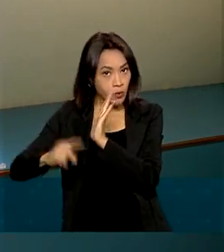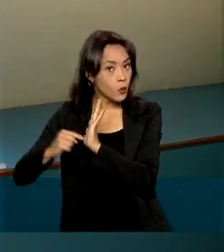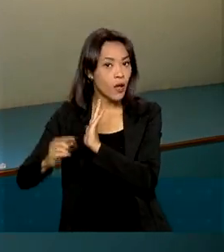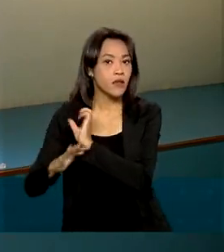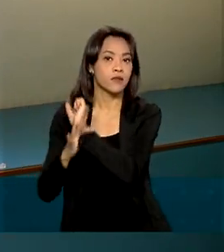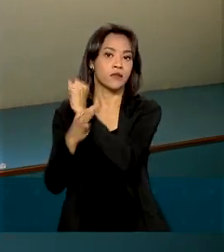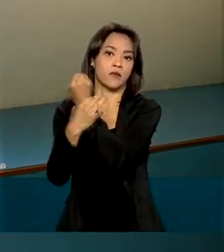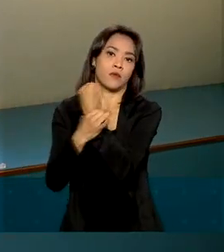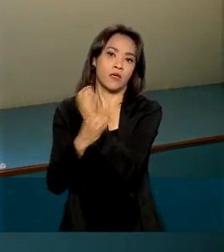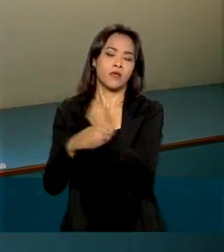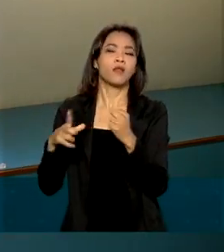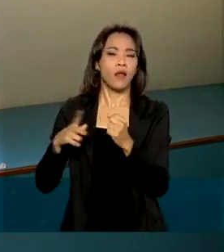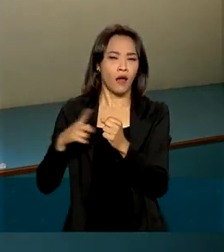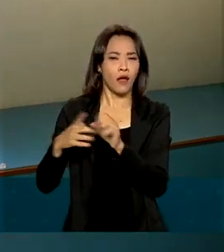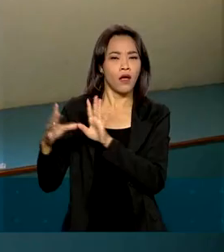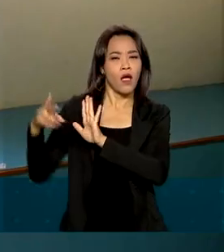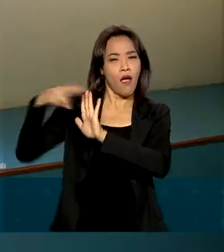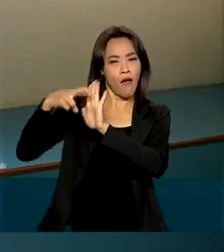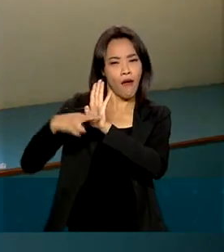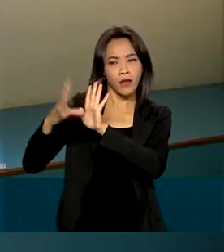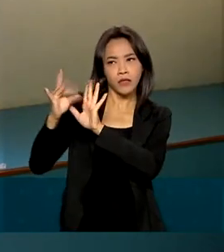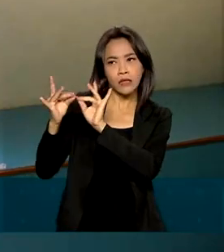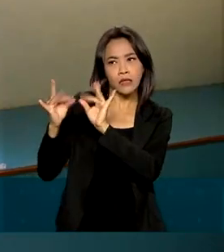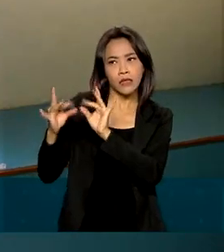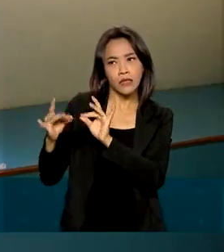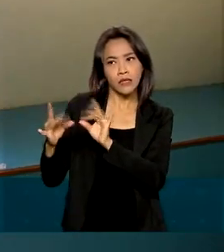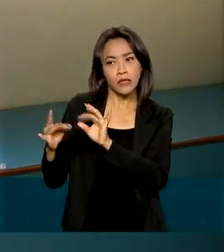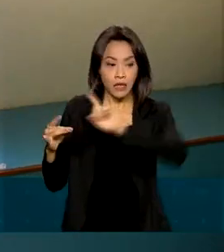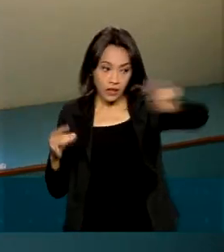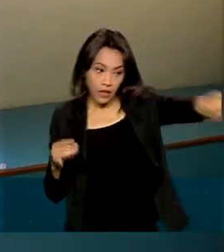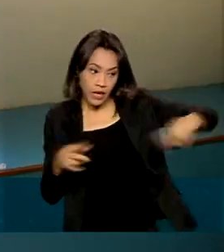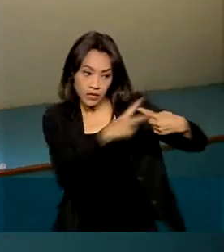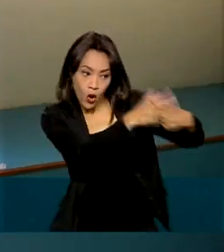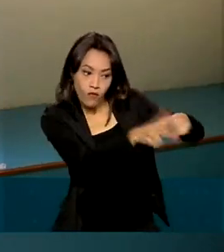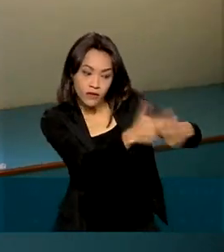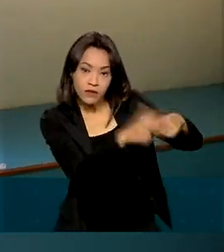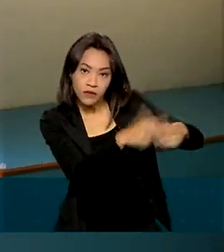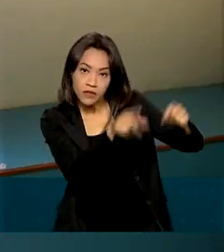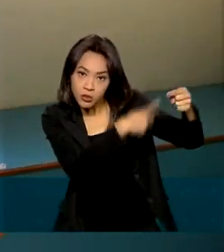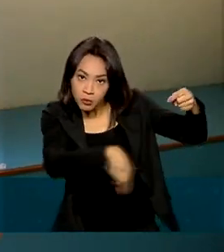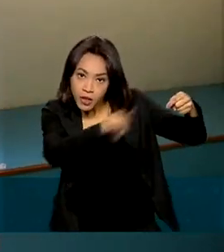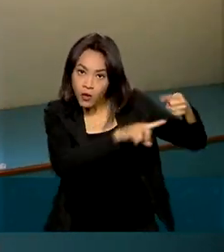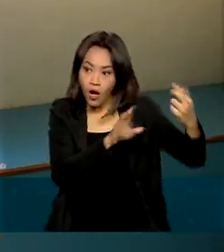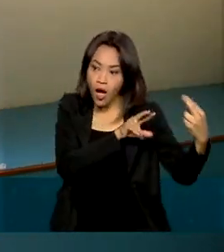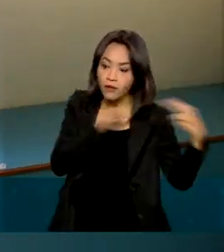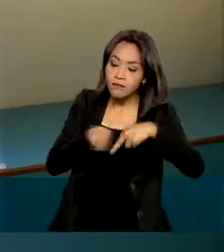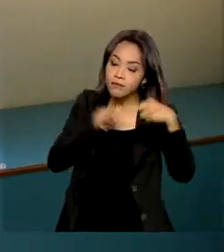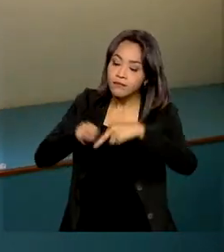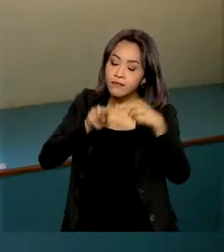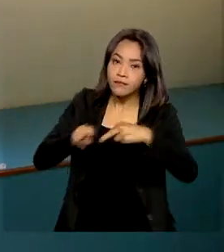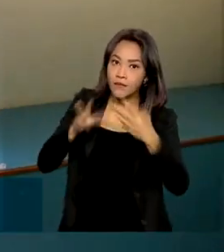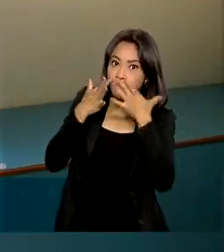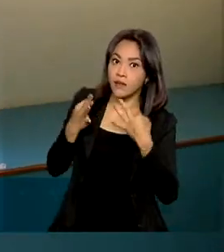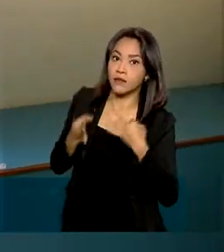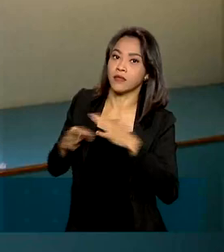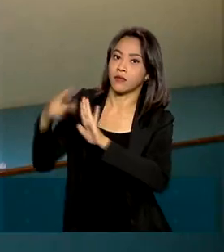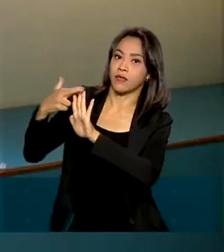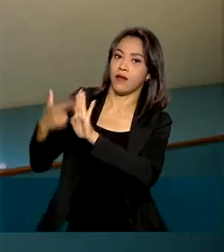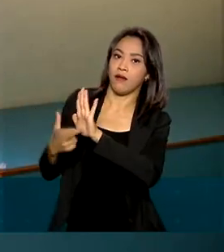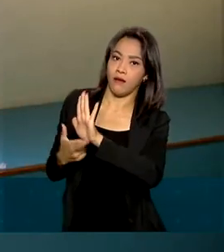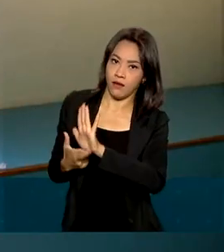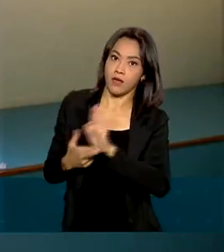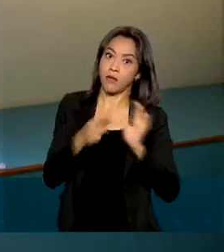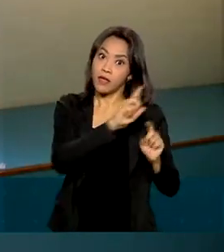tem um conjunto de requisitos que devem ser observados pelas oficinas que oferecem esse serviço para que, de fato, esse pneu, quando submetido a teste,